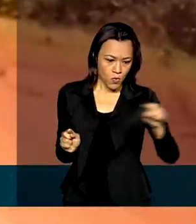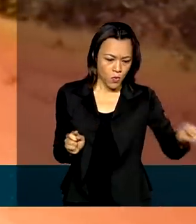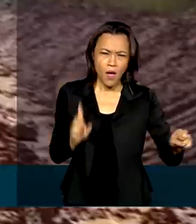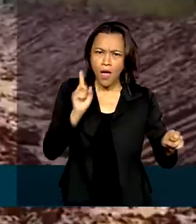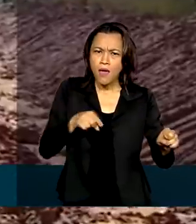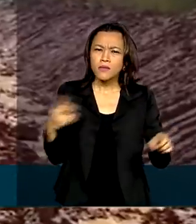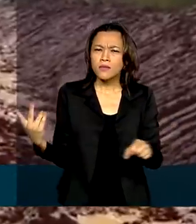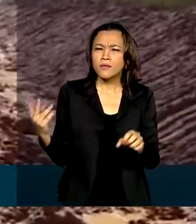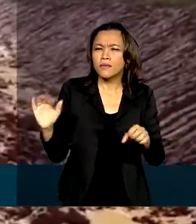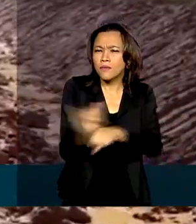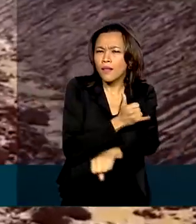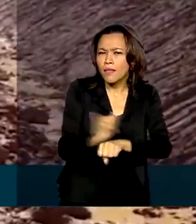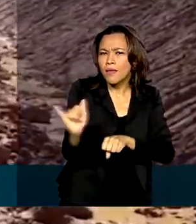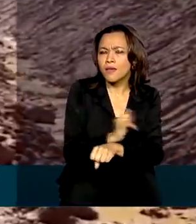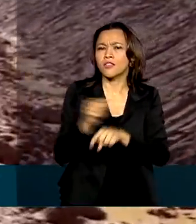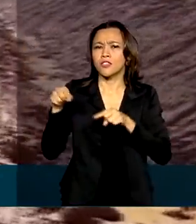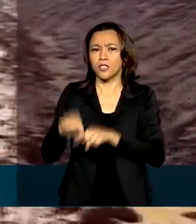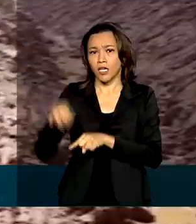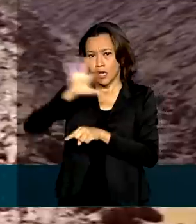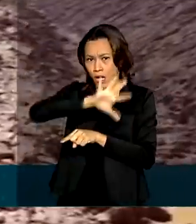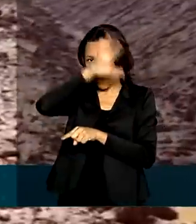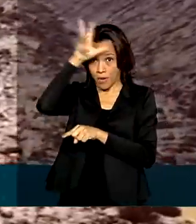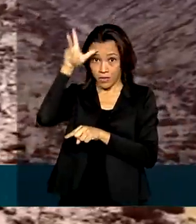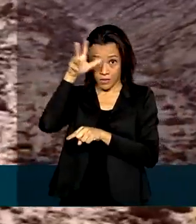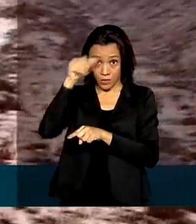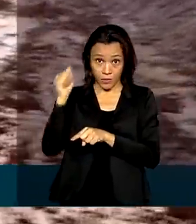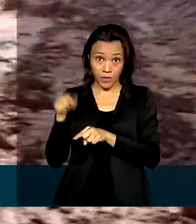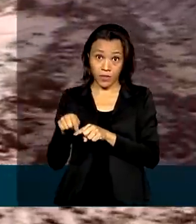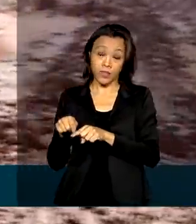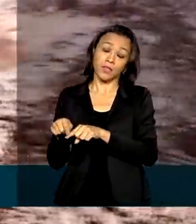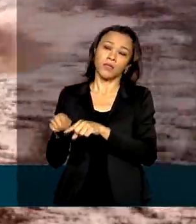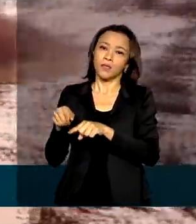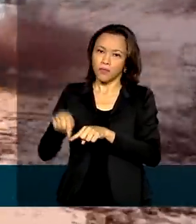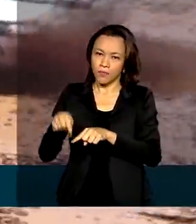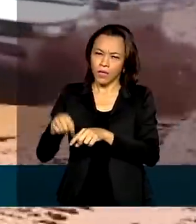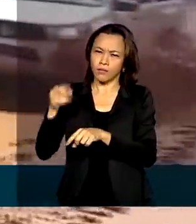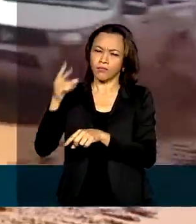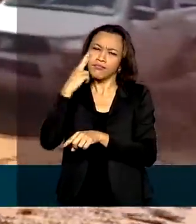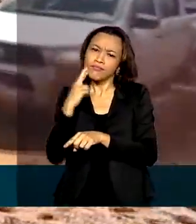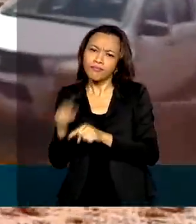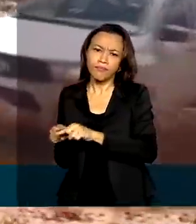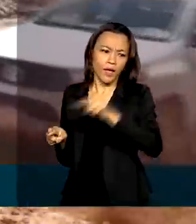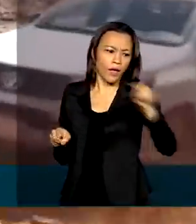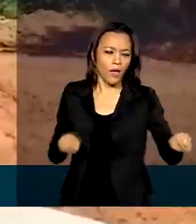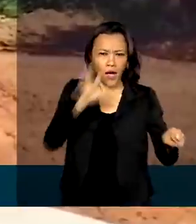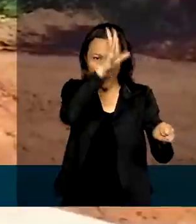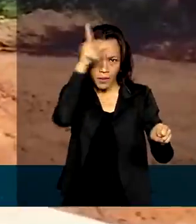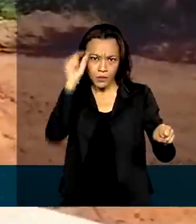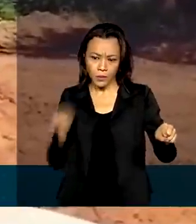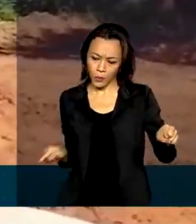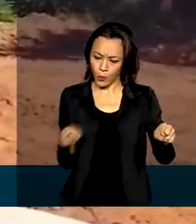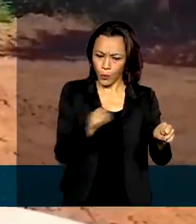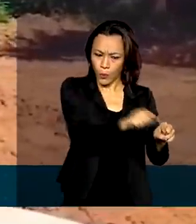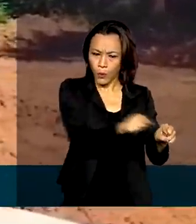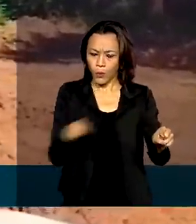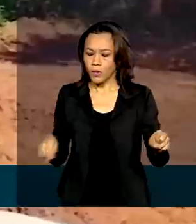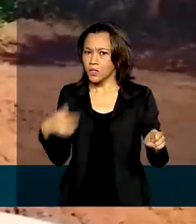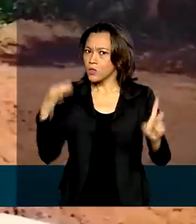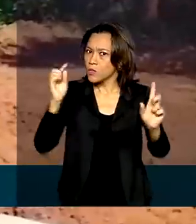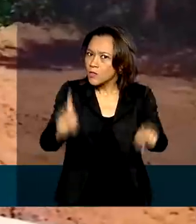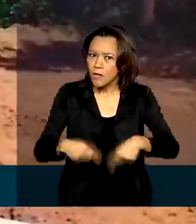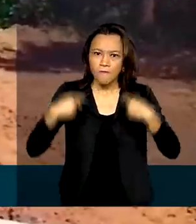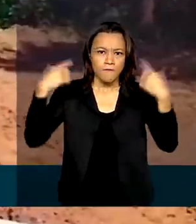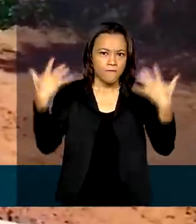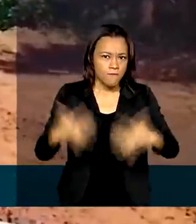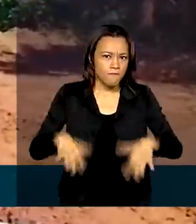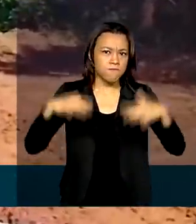para a região. Ela liga Manaus, no Amazonas, a Porto Velho, em Rondônia. Mas transitar por lá é um verdadeiro desafio.